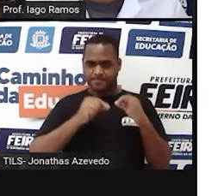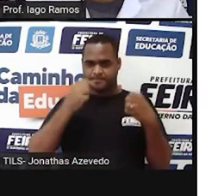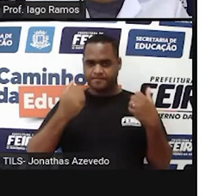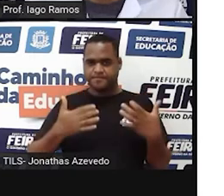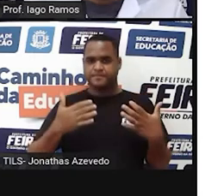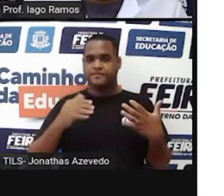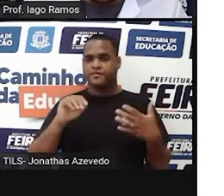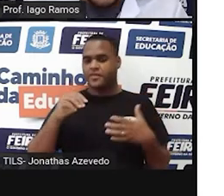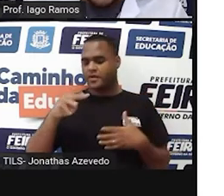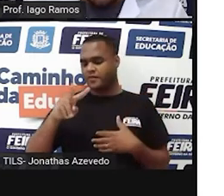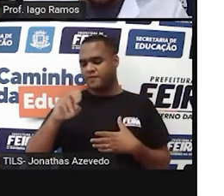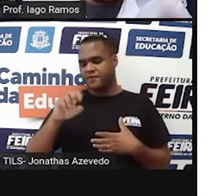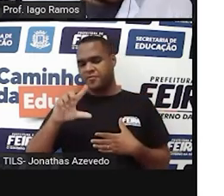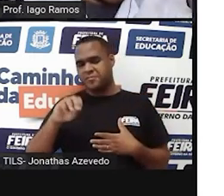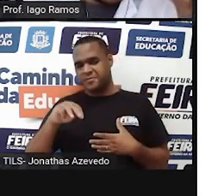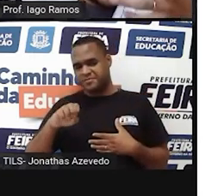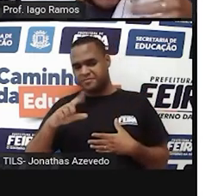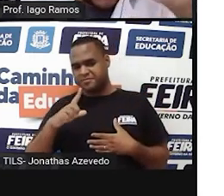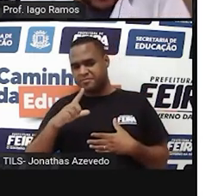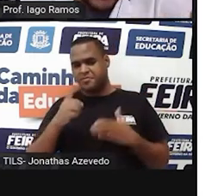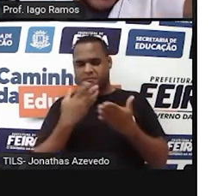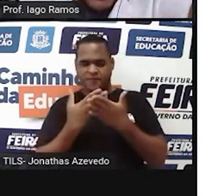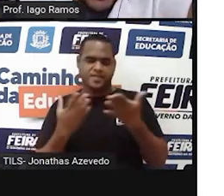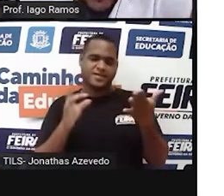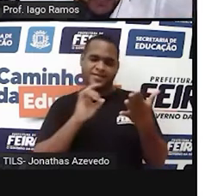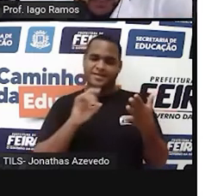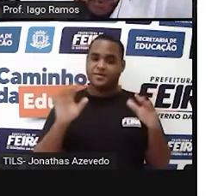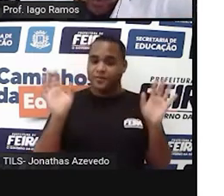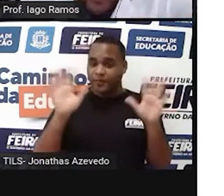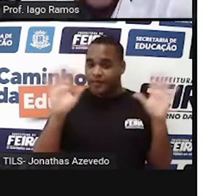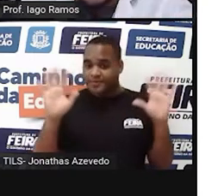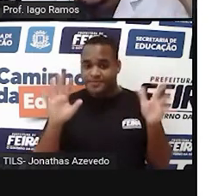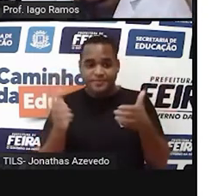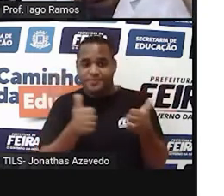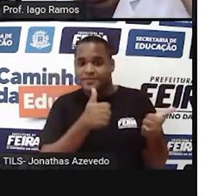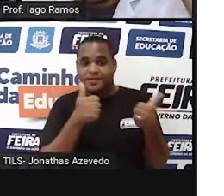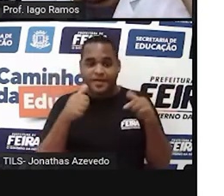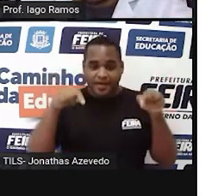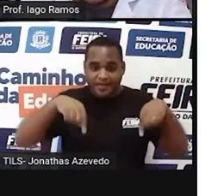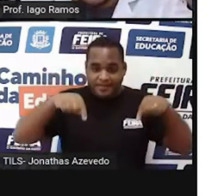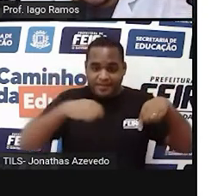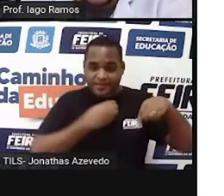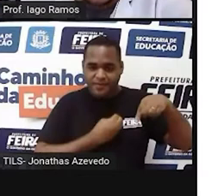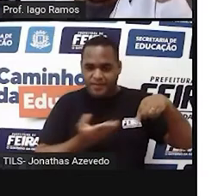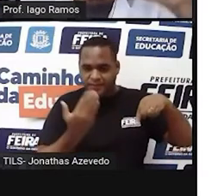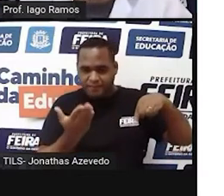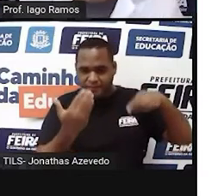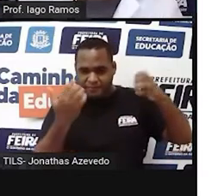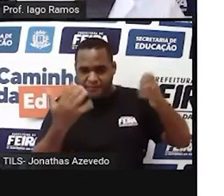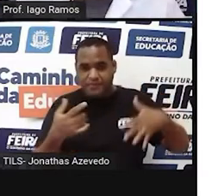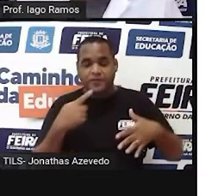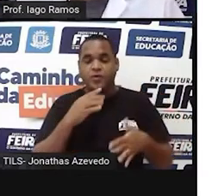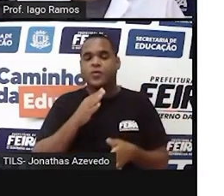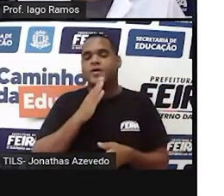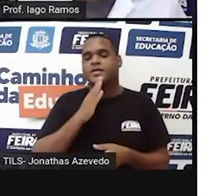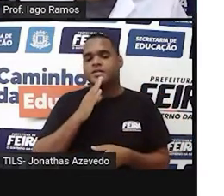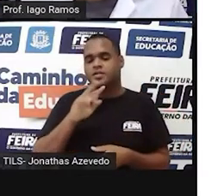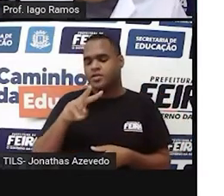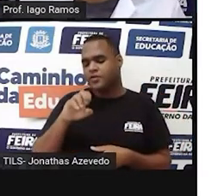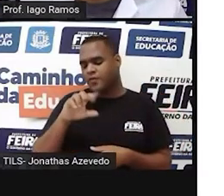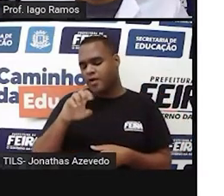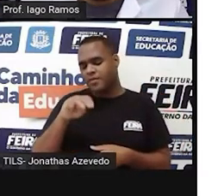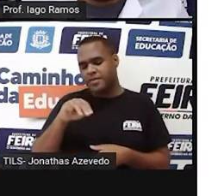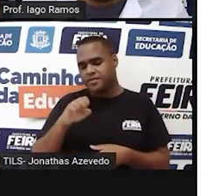chamada de volume, né? Você aí, oiê! Uh, aqui! Vem cá! Você conhece essa medida